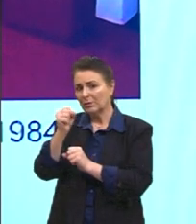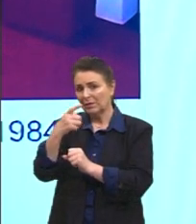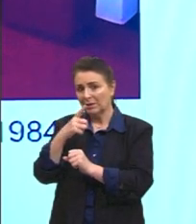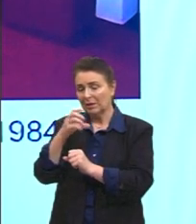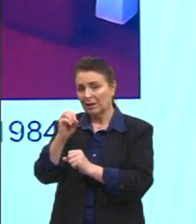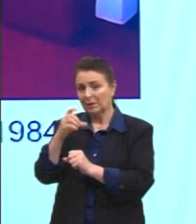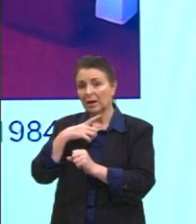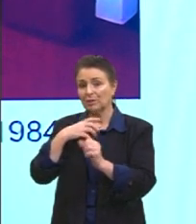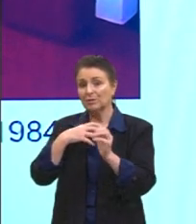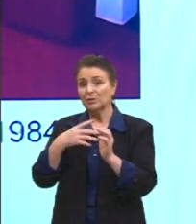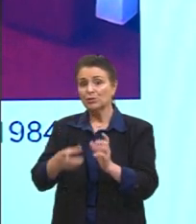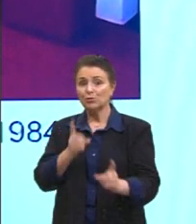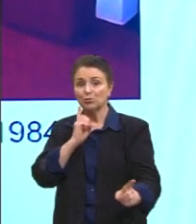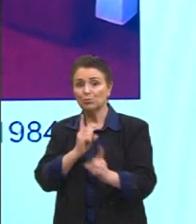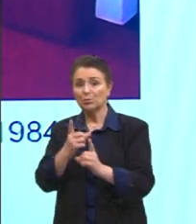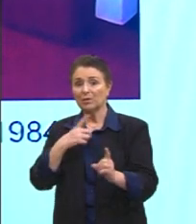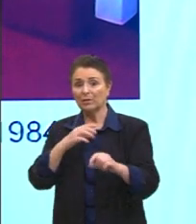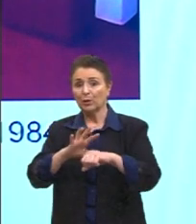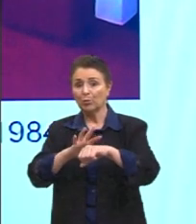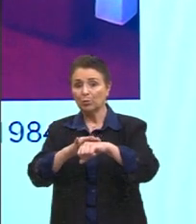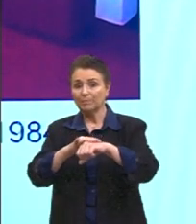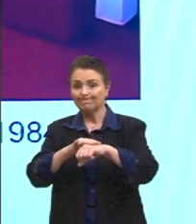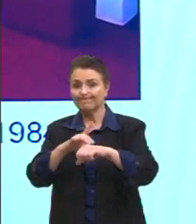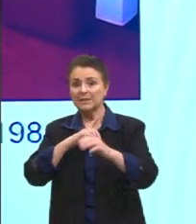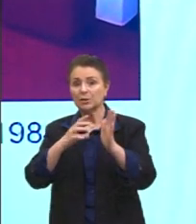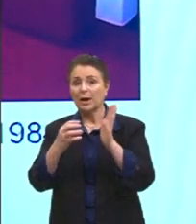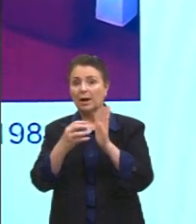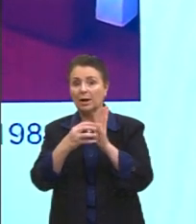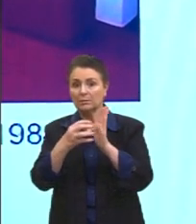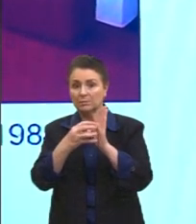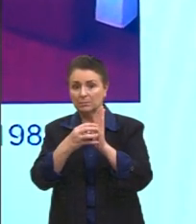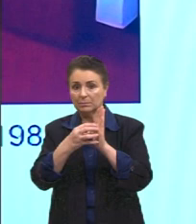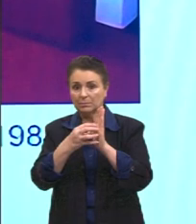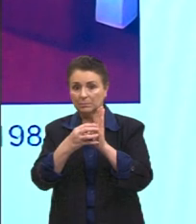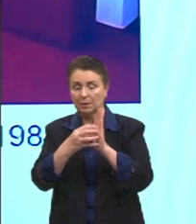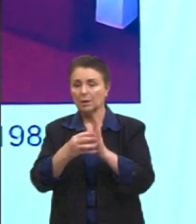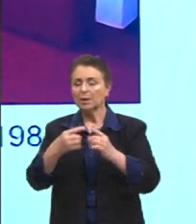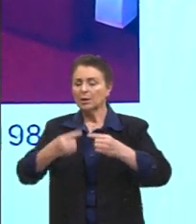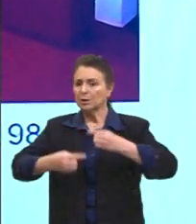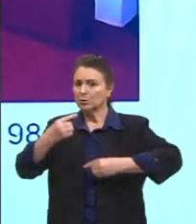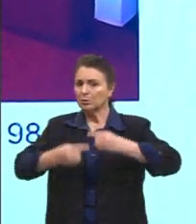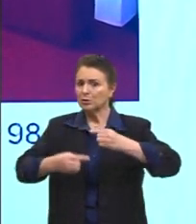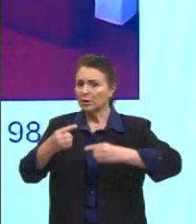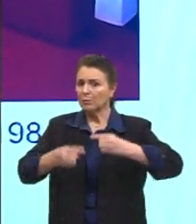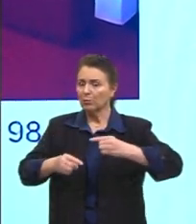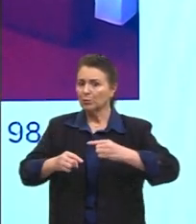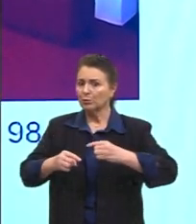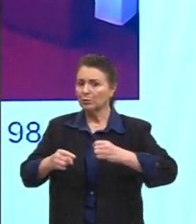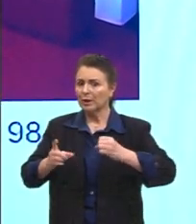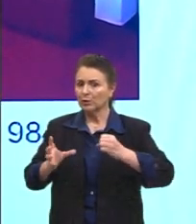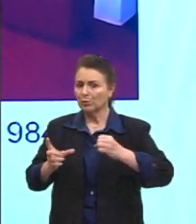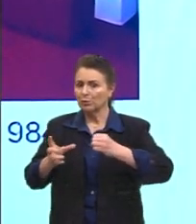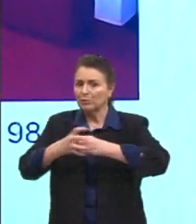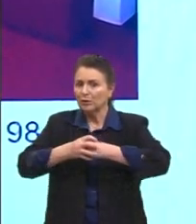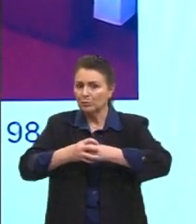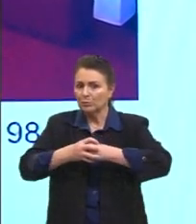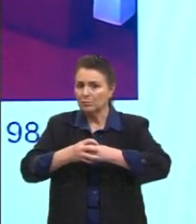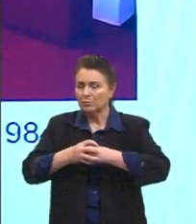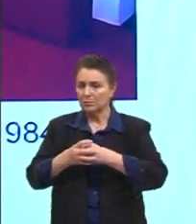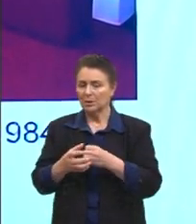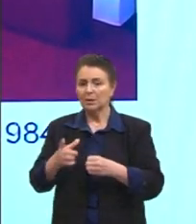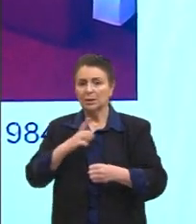vírus HIV. Era uma época em que se discutia muito, né, a questão do vírus e tinha todo um tabu, todo um